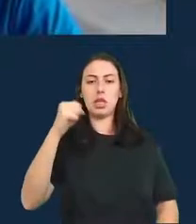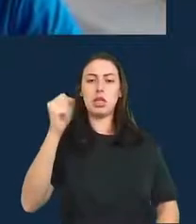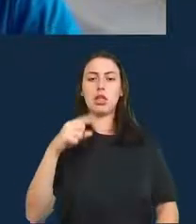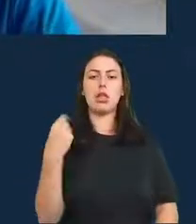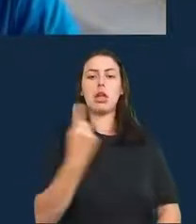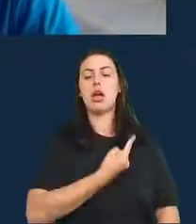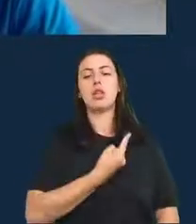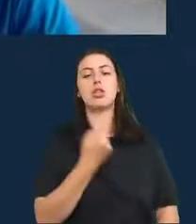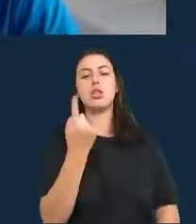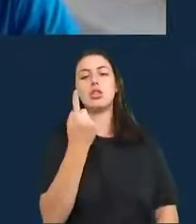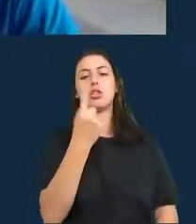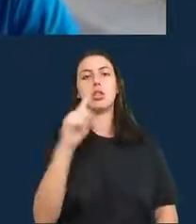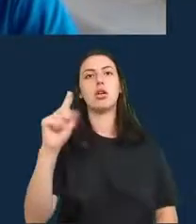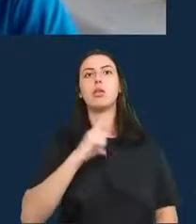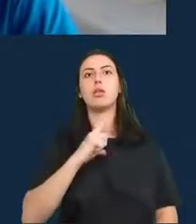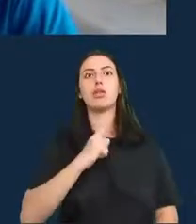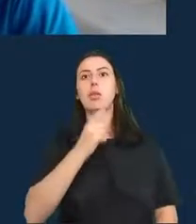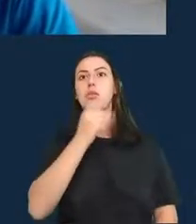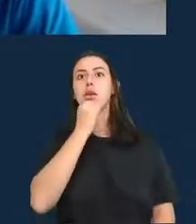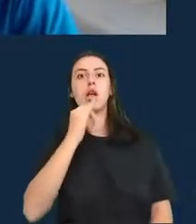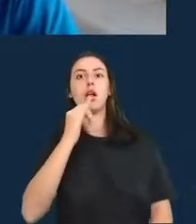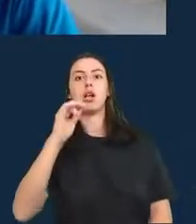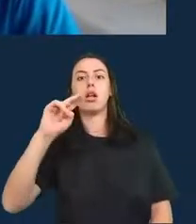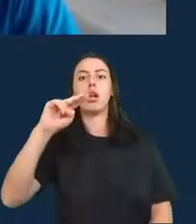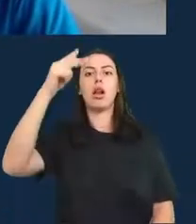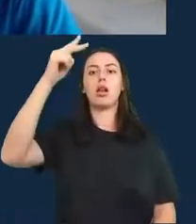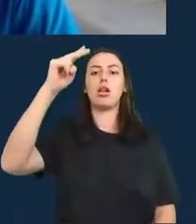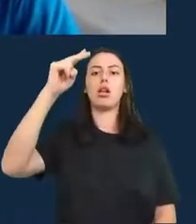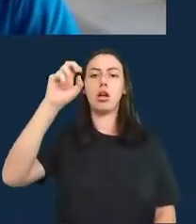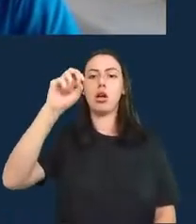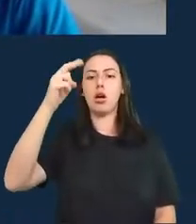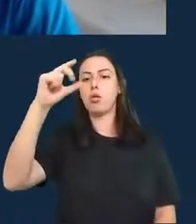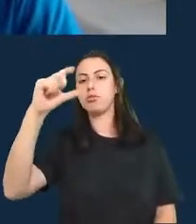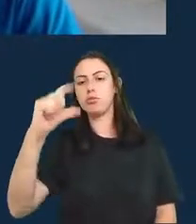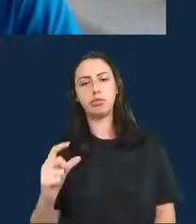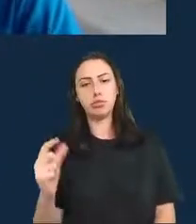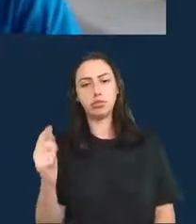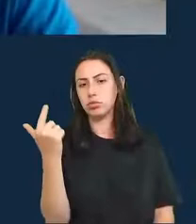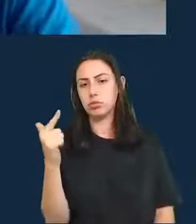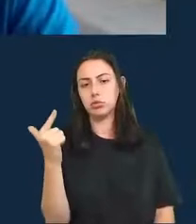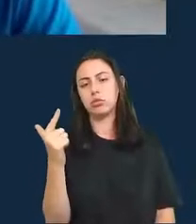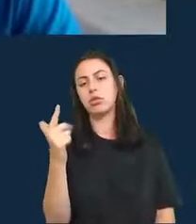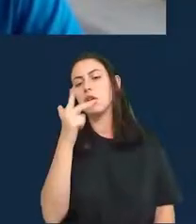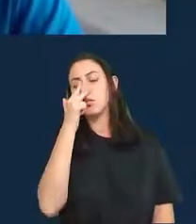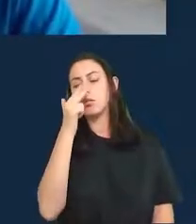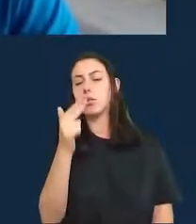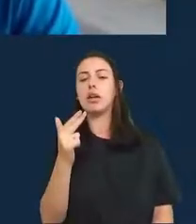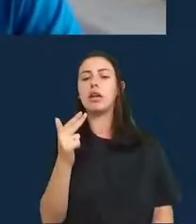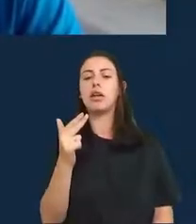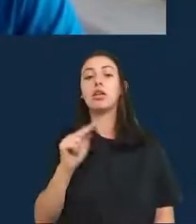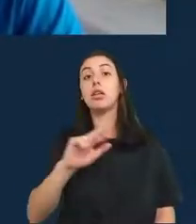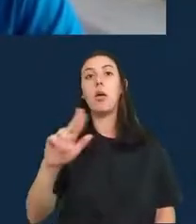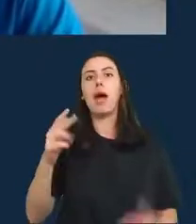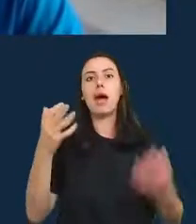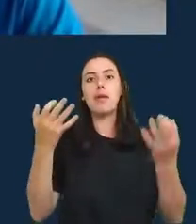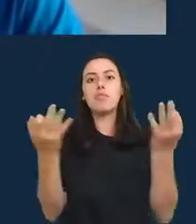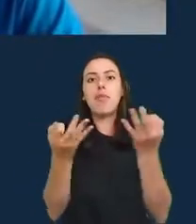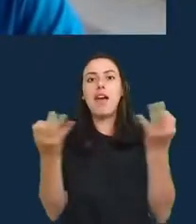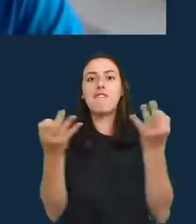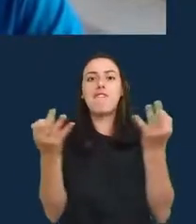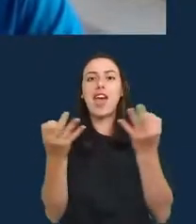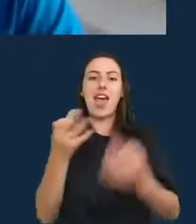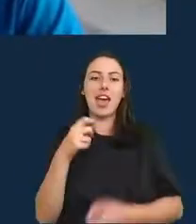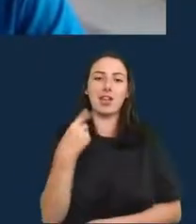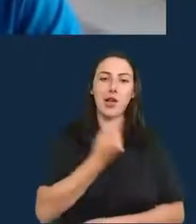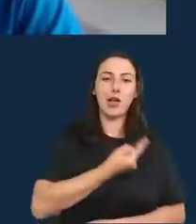ou de menos em geral, normalmente nem sempre é exatamente correta a previsão, por isso que temos